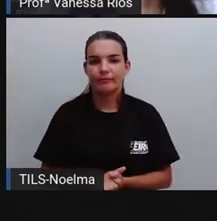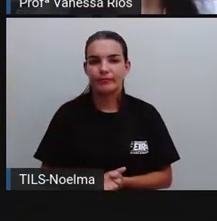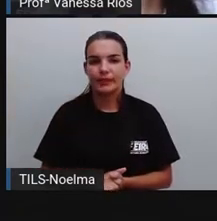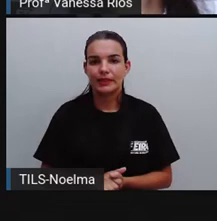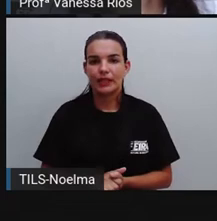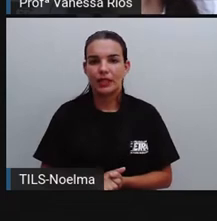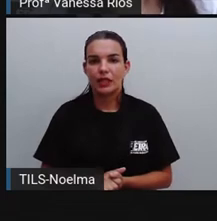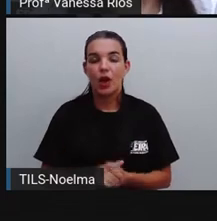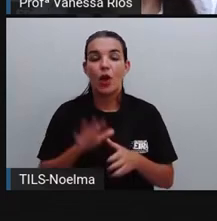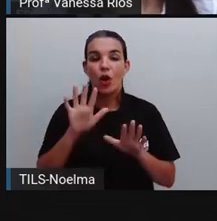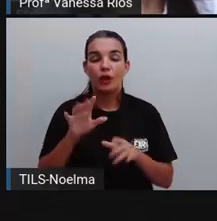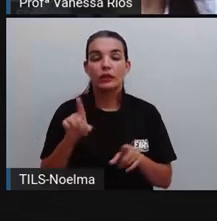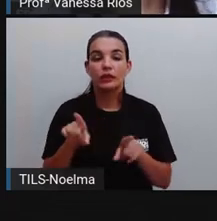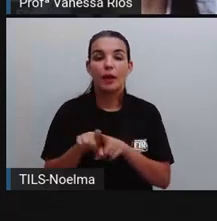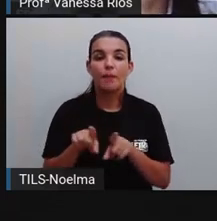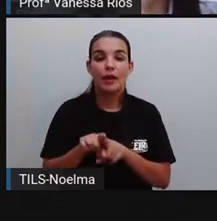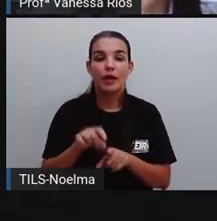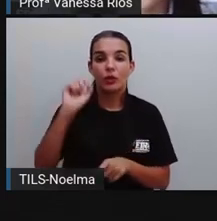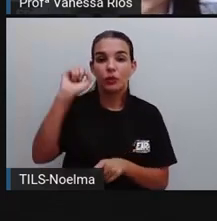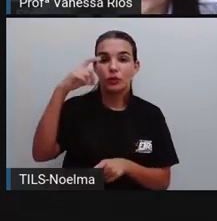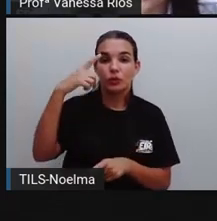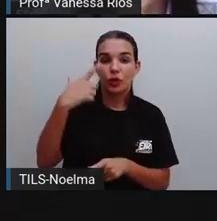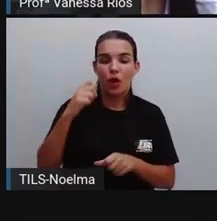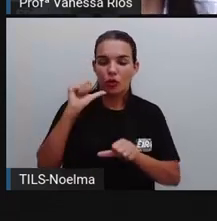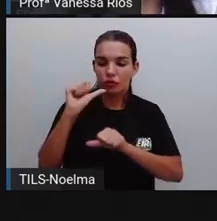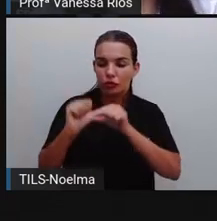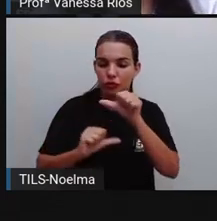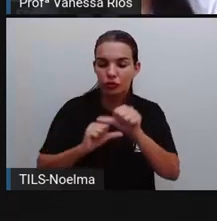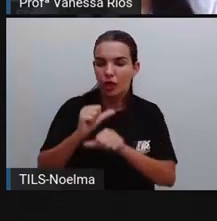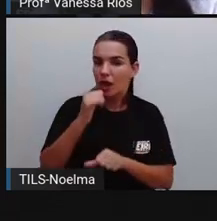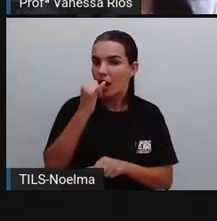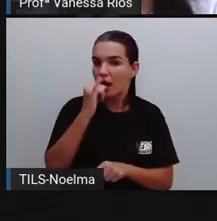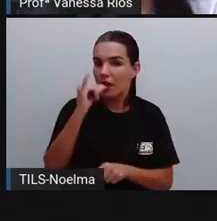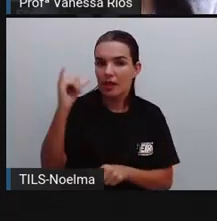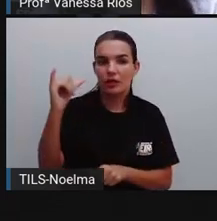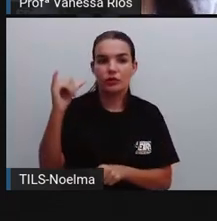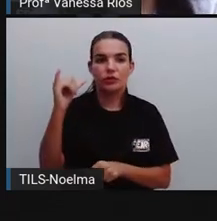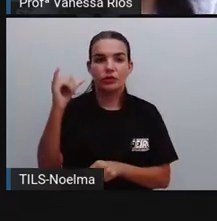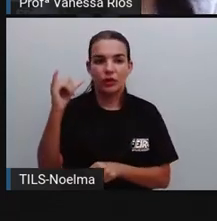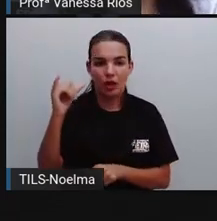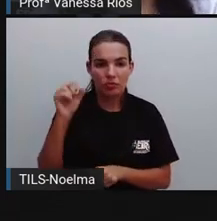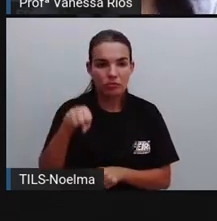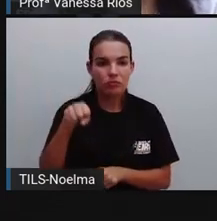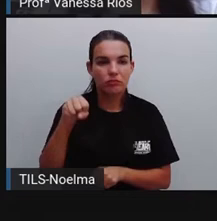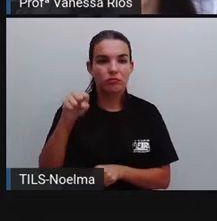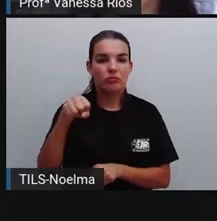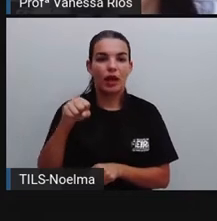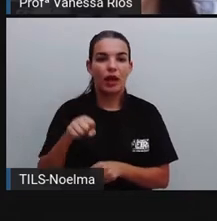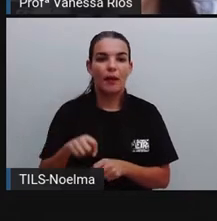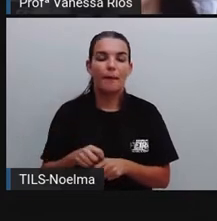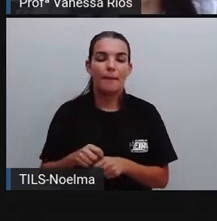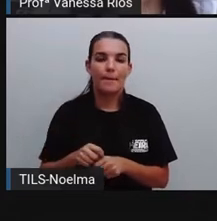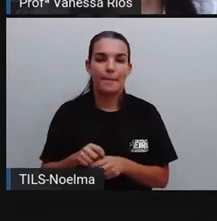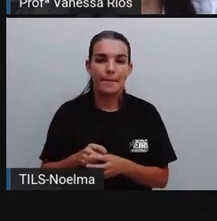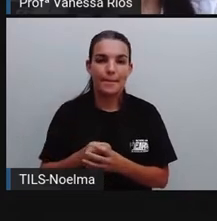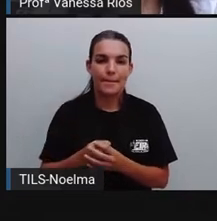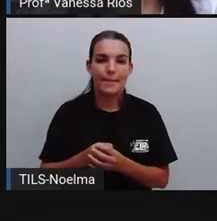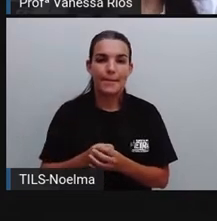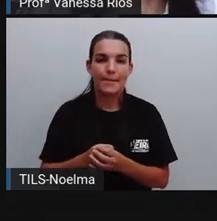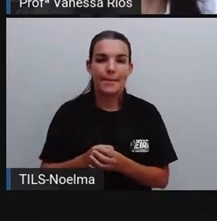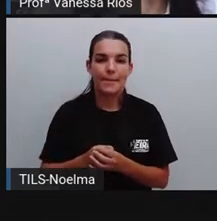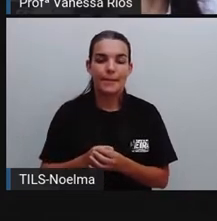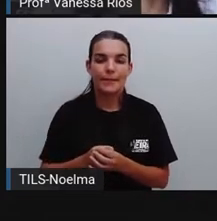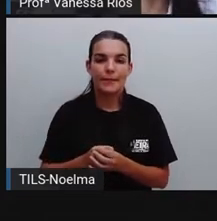E aí o sol também vai gerar energia, né? O sol também gera energia